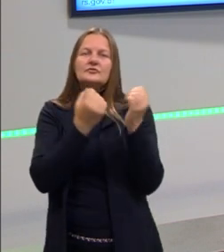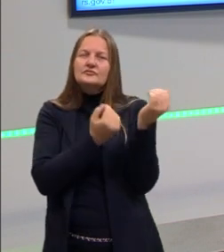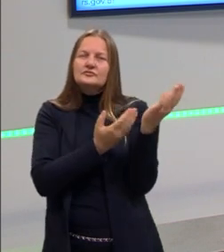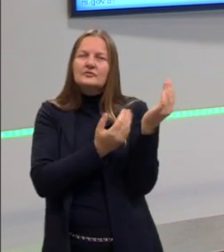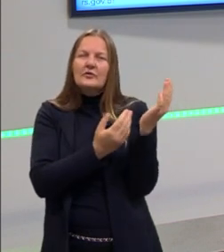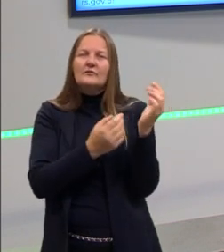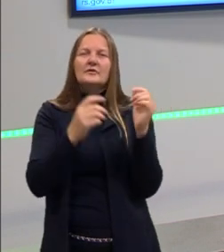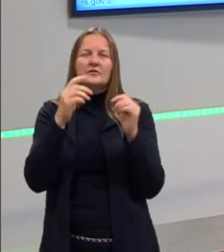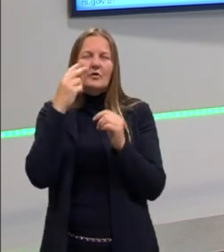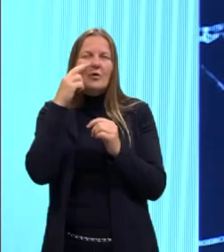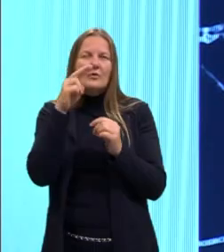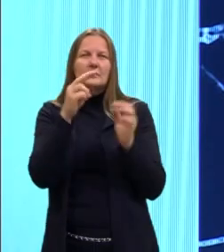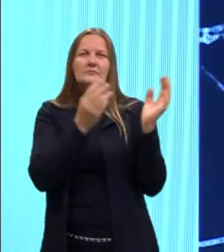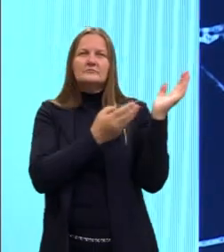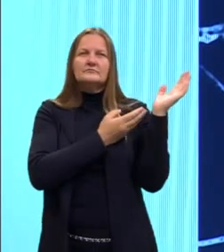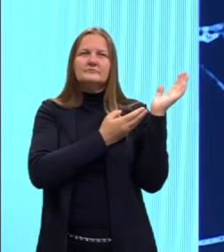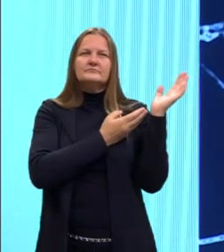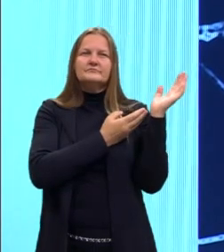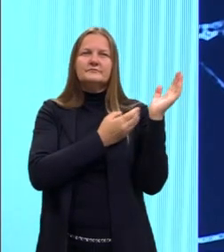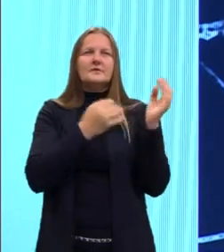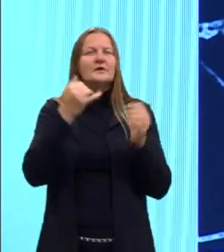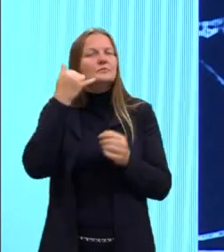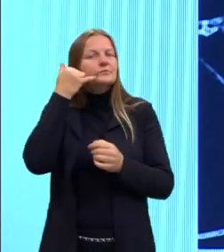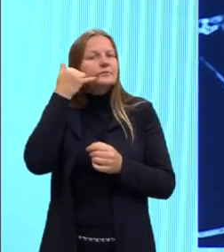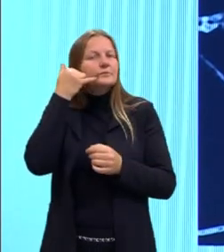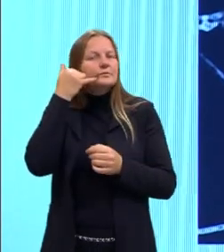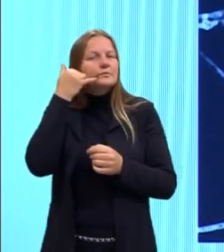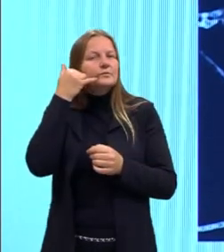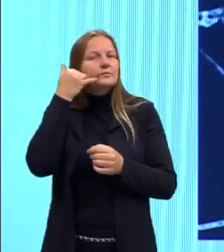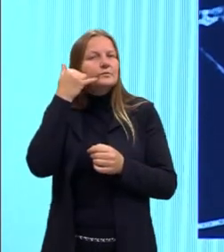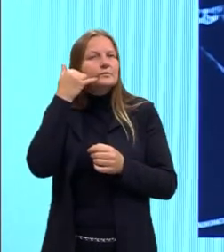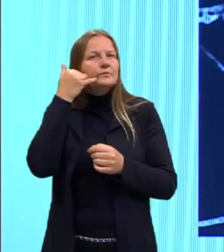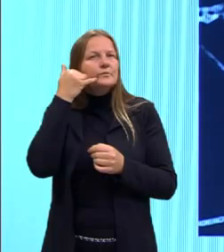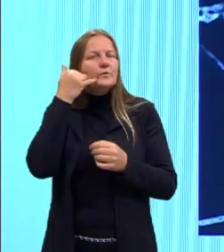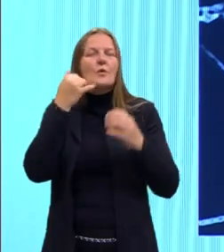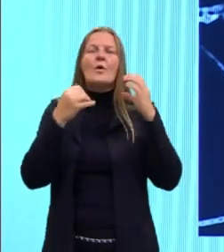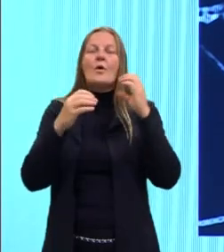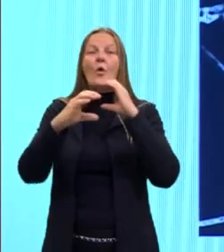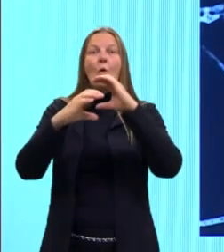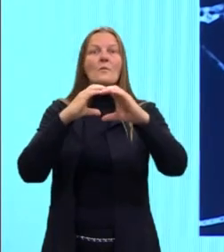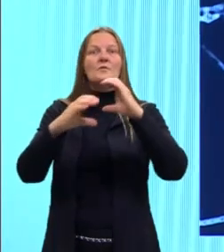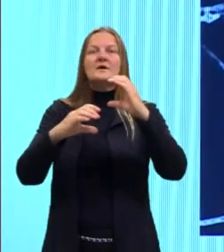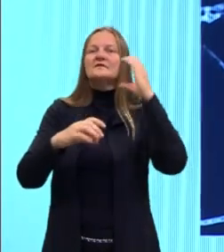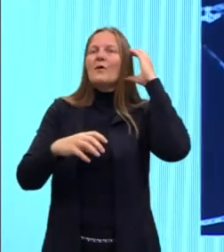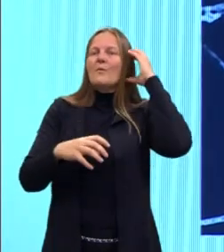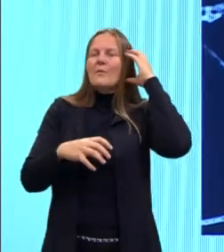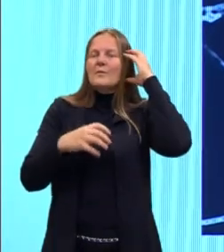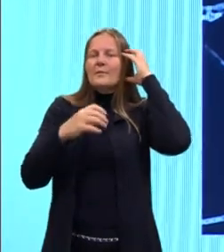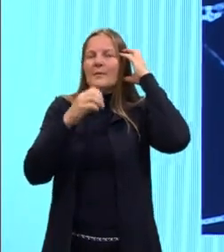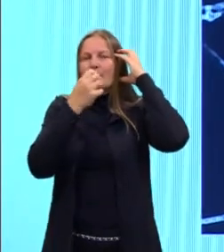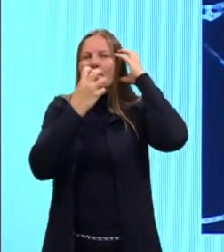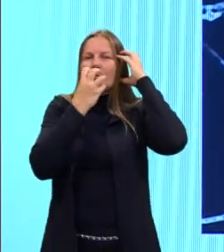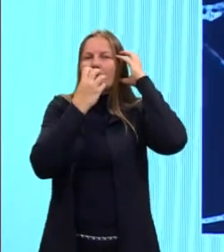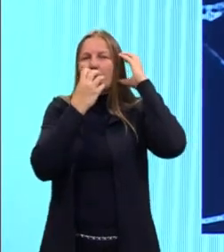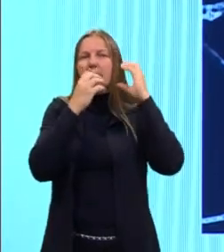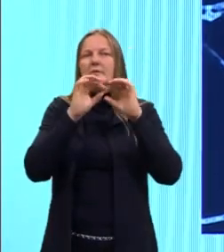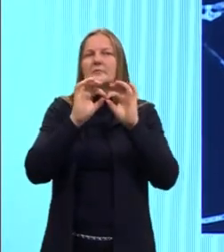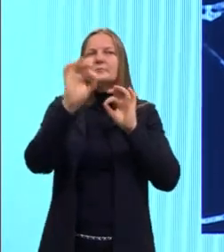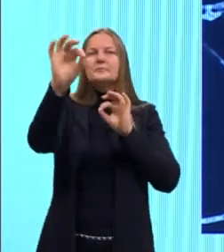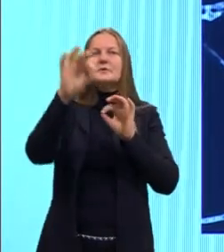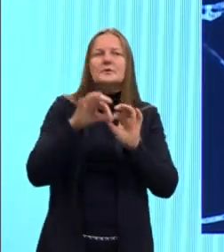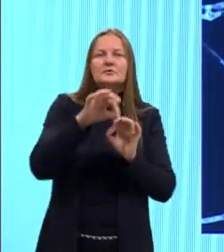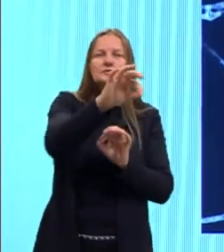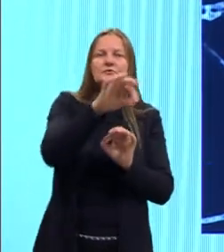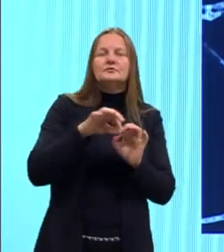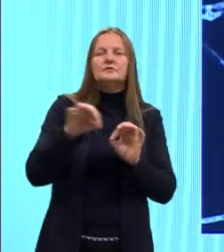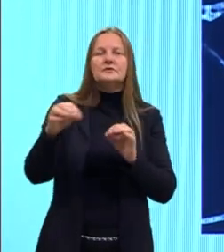telégrafo, né? Outra coisa também da segunda revolução é essa comunicação, eu consegui me comunicar, né? Apesar de eu ter que levar